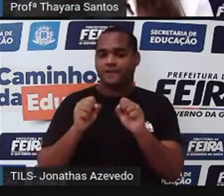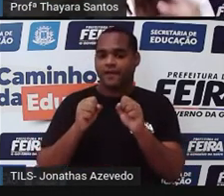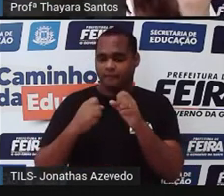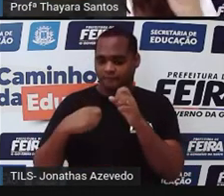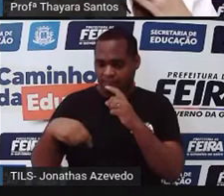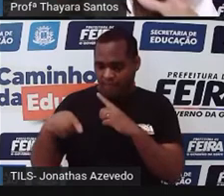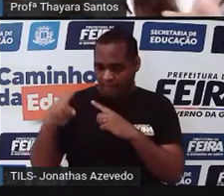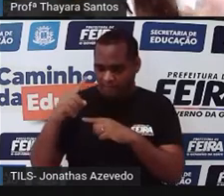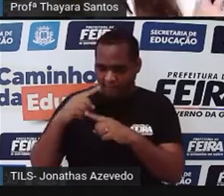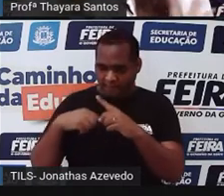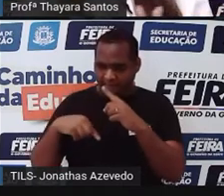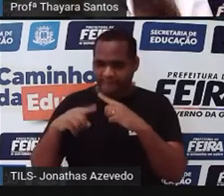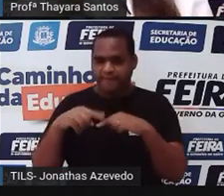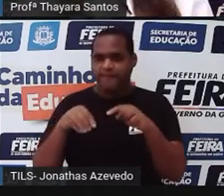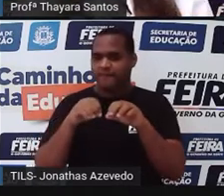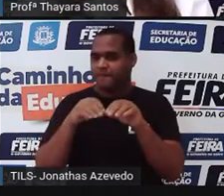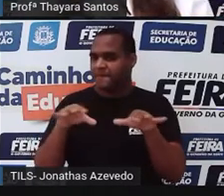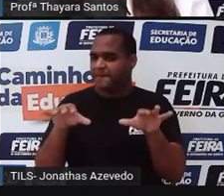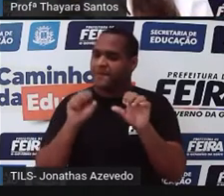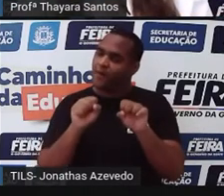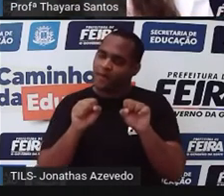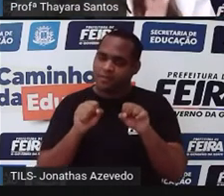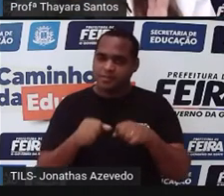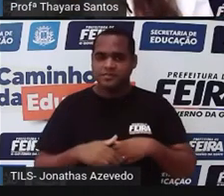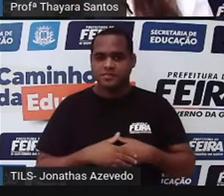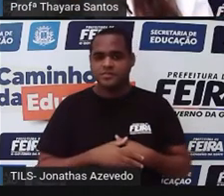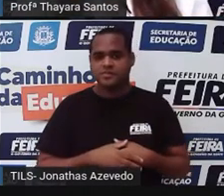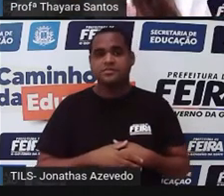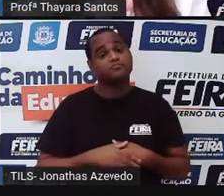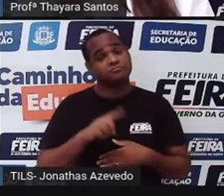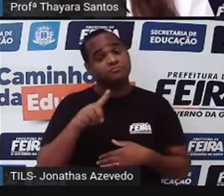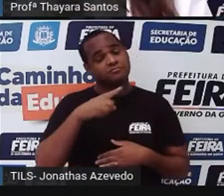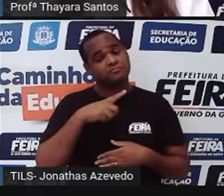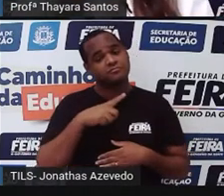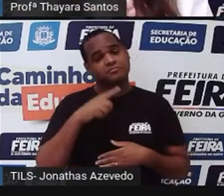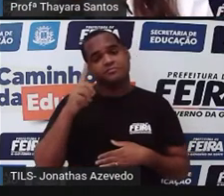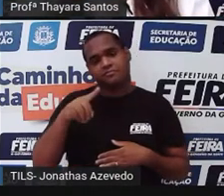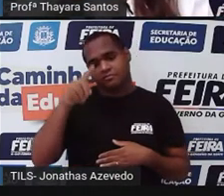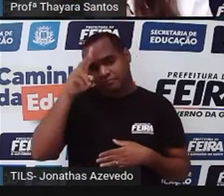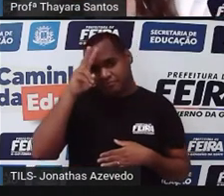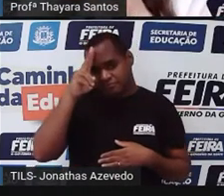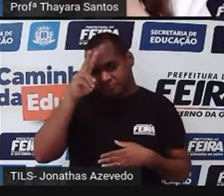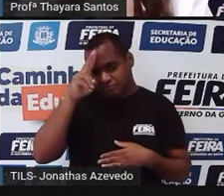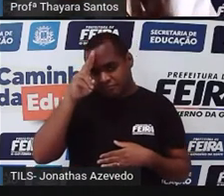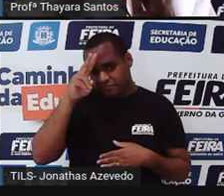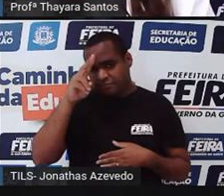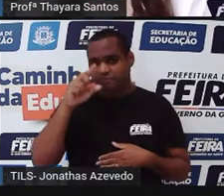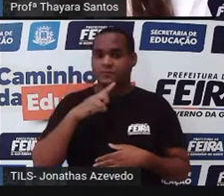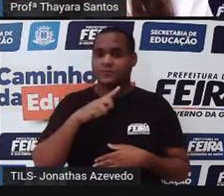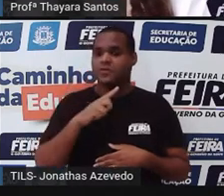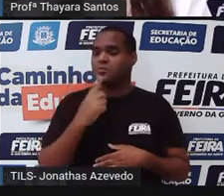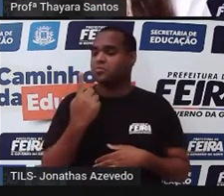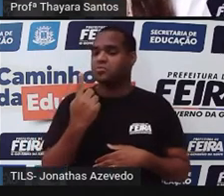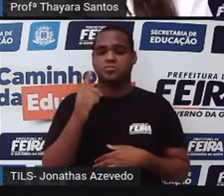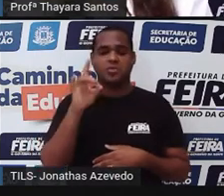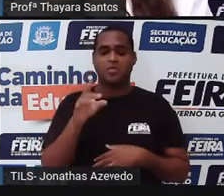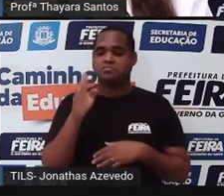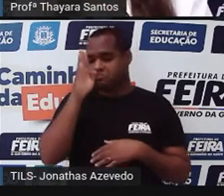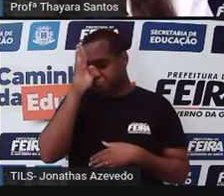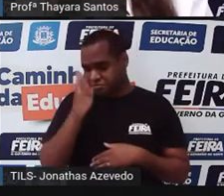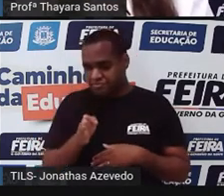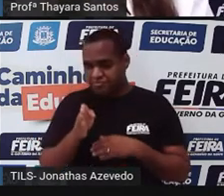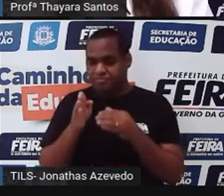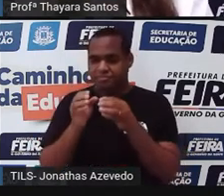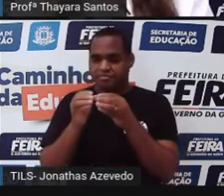retorna, ele pode ser perdido ao longo desse caminho. E eles têm uma simetria bilateral, quer dizer que eles só têm um plano de corte. Se eu